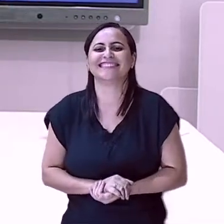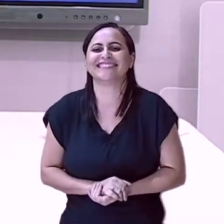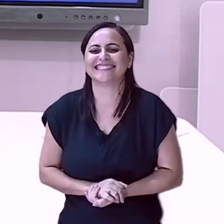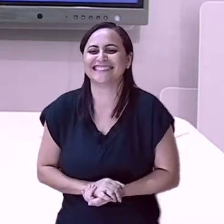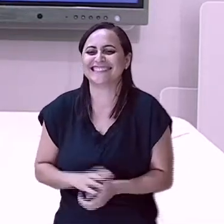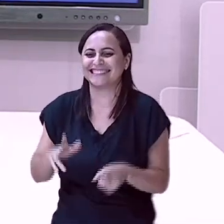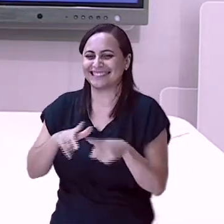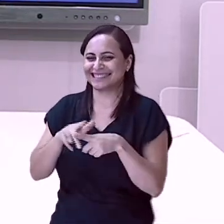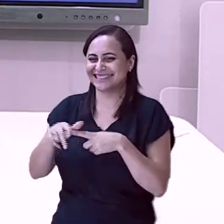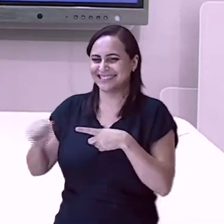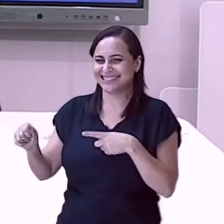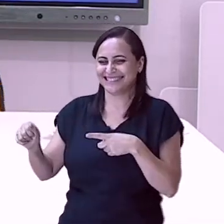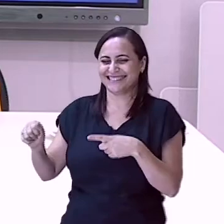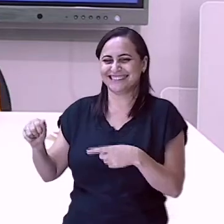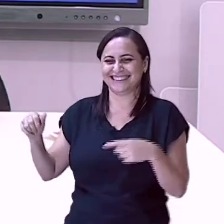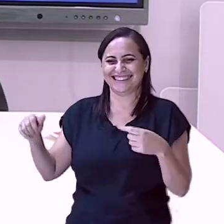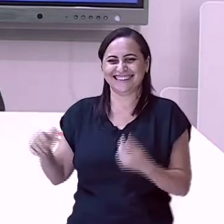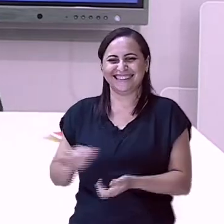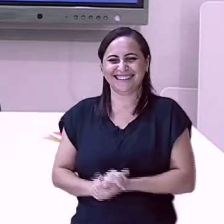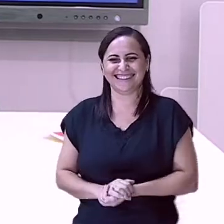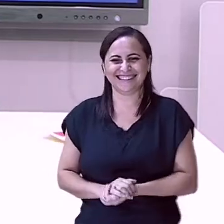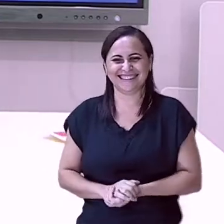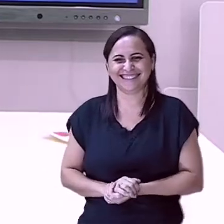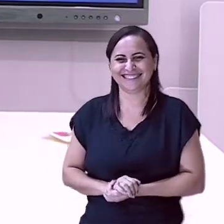Olha! Olha o gari de novo.